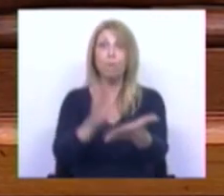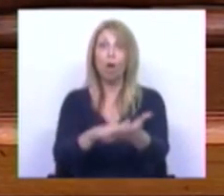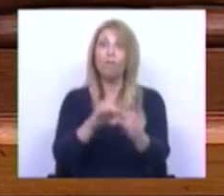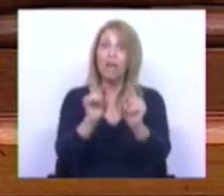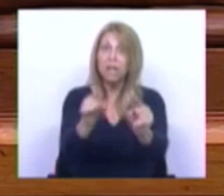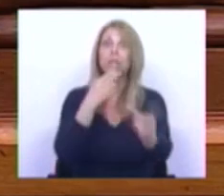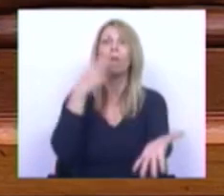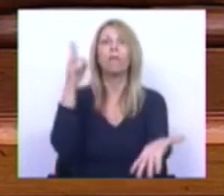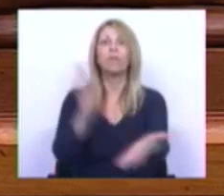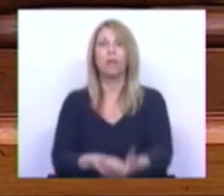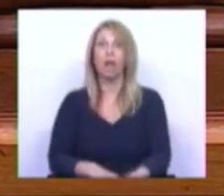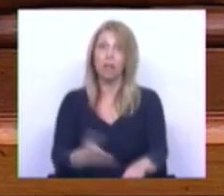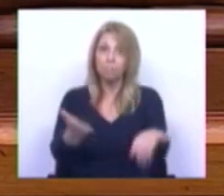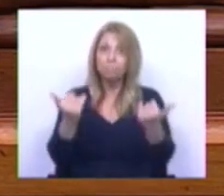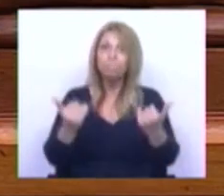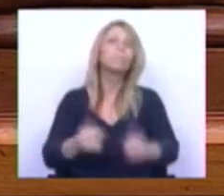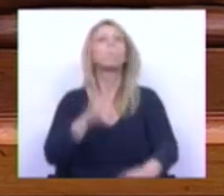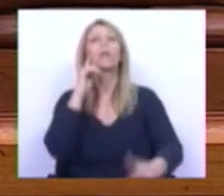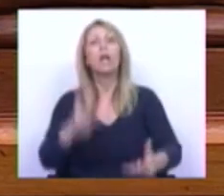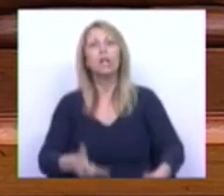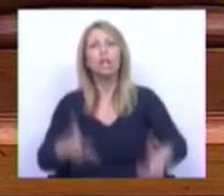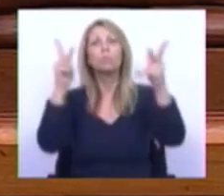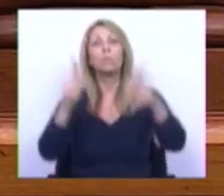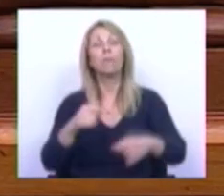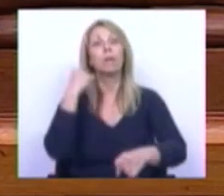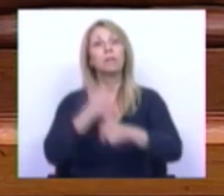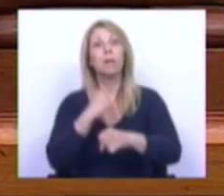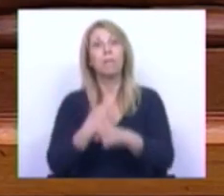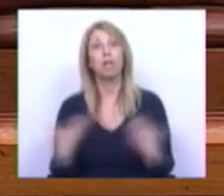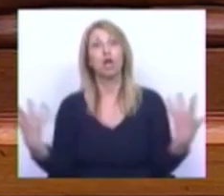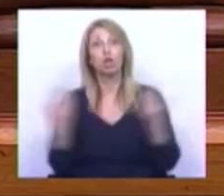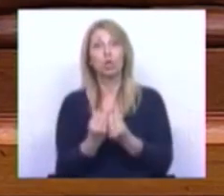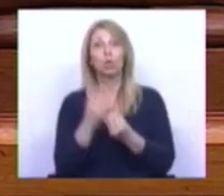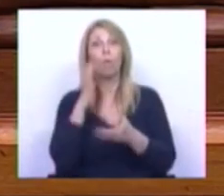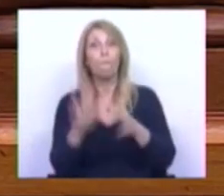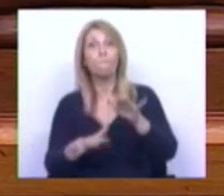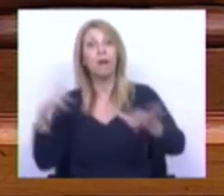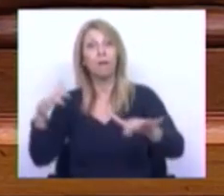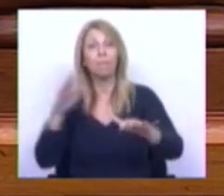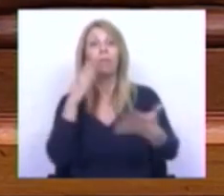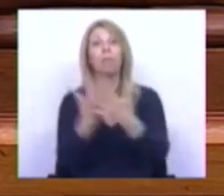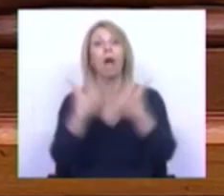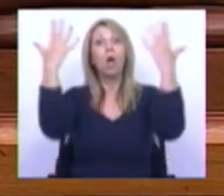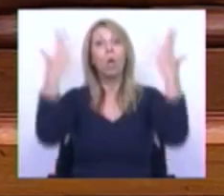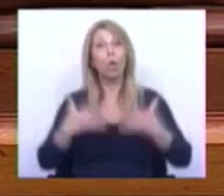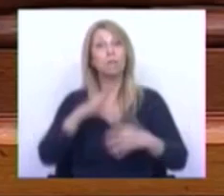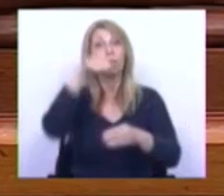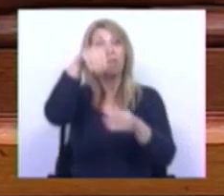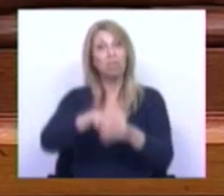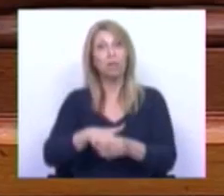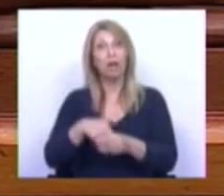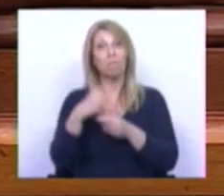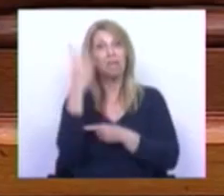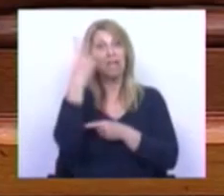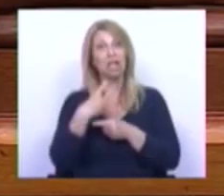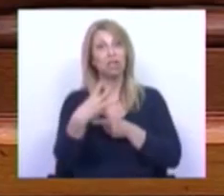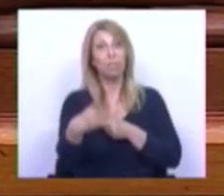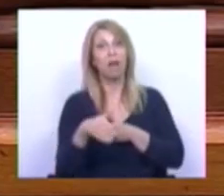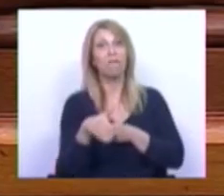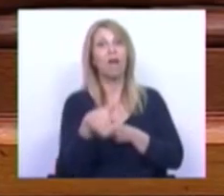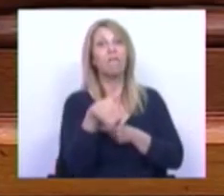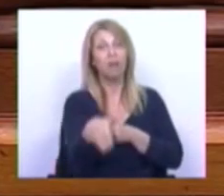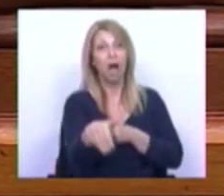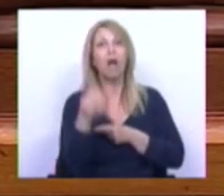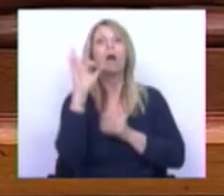verdade. Estarem dispostos a trabalhar com o resto do Parlamento para que o orçamento que votaremos daqui a três semanas seja